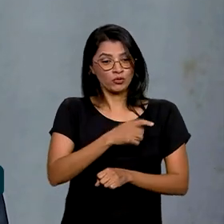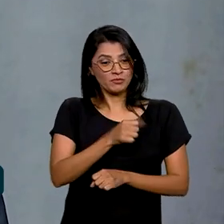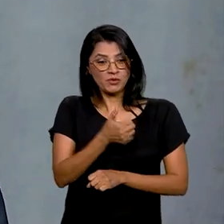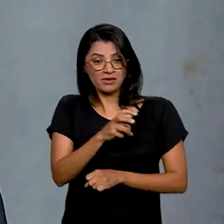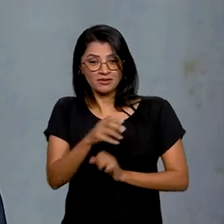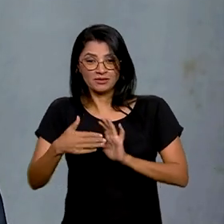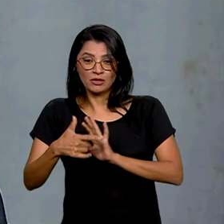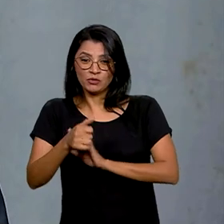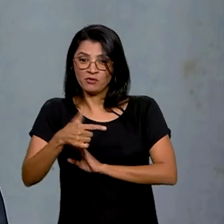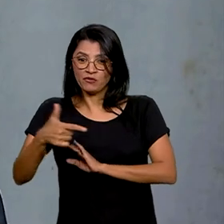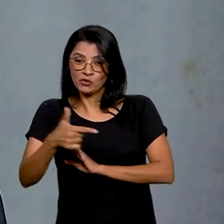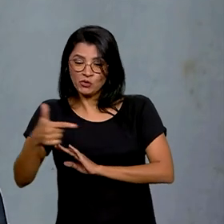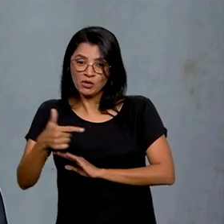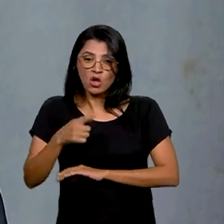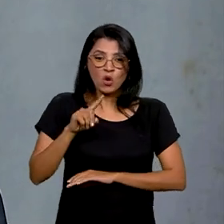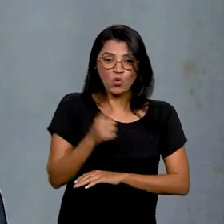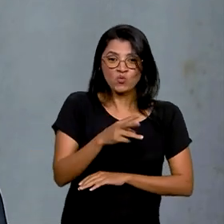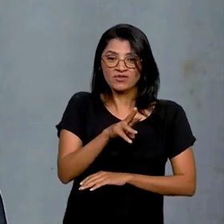foi de R 1,7 trilhão. E R 700 bilhões.